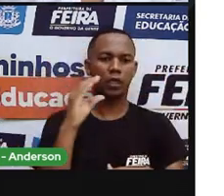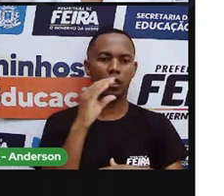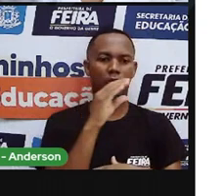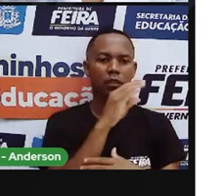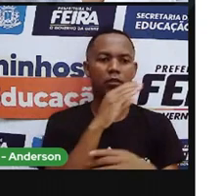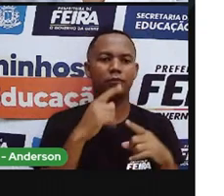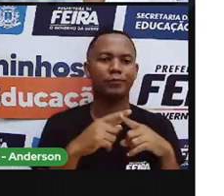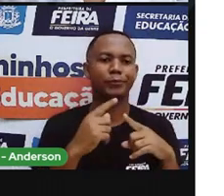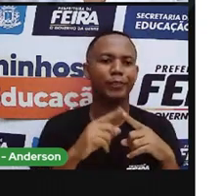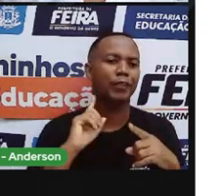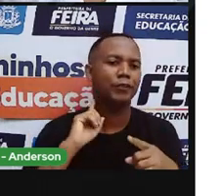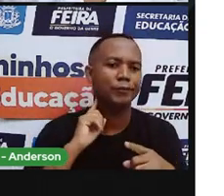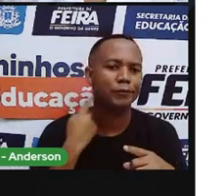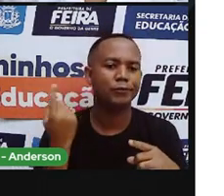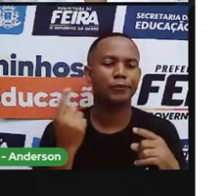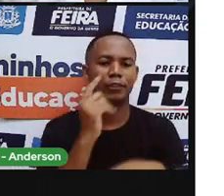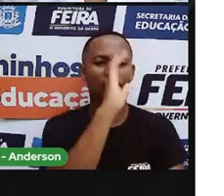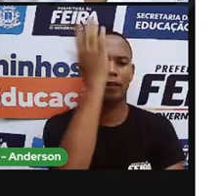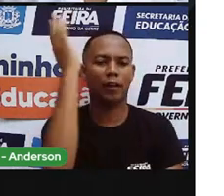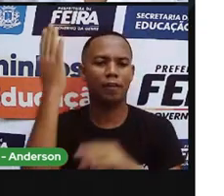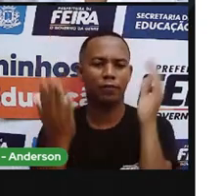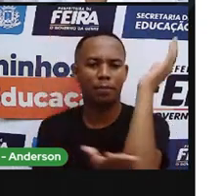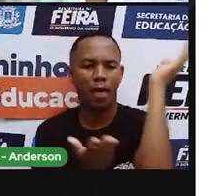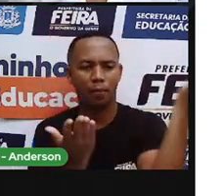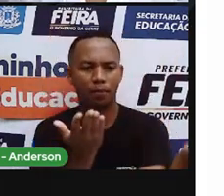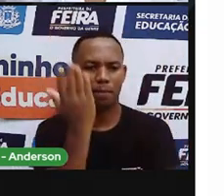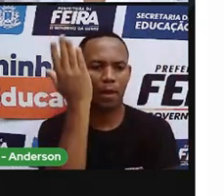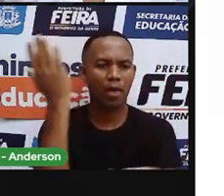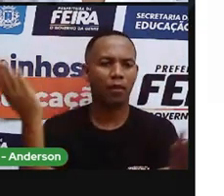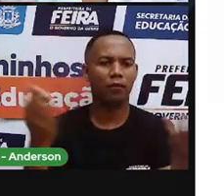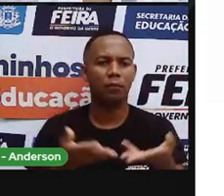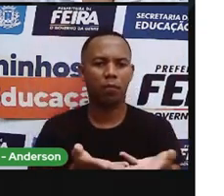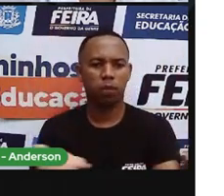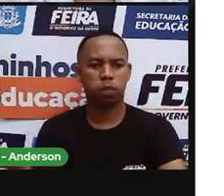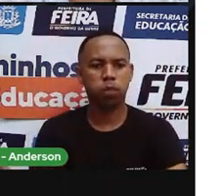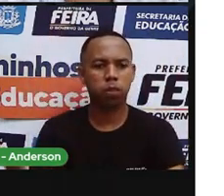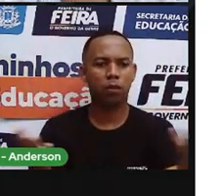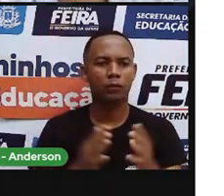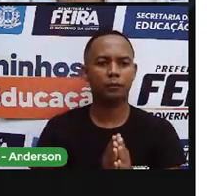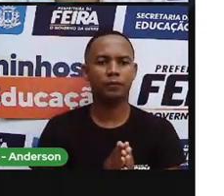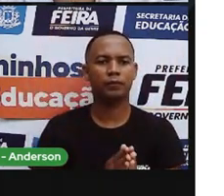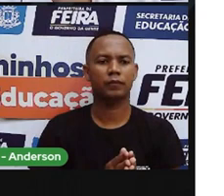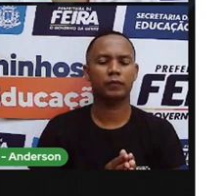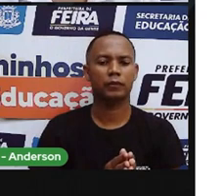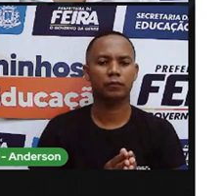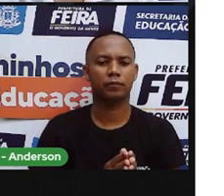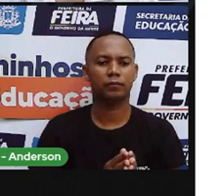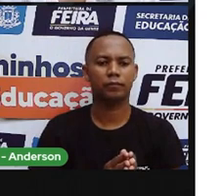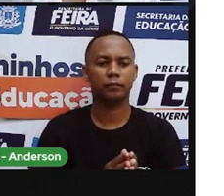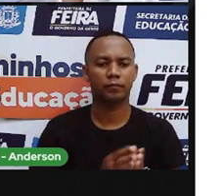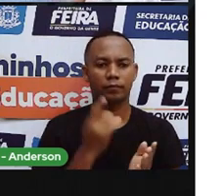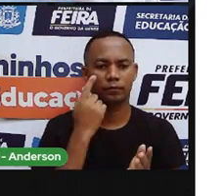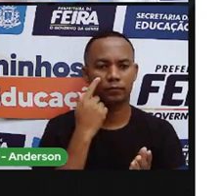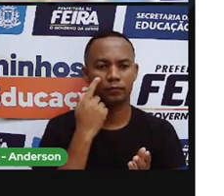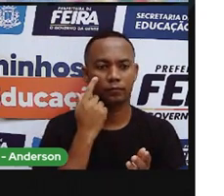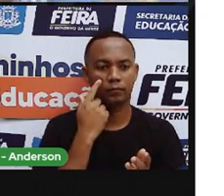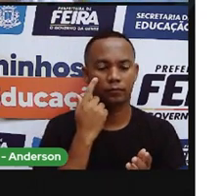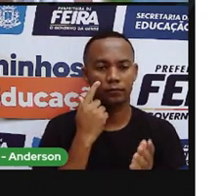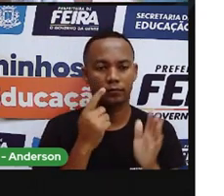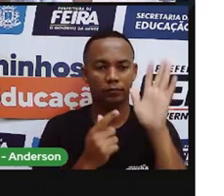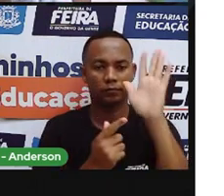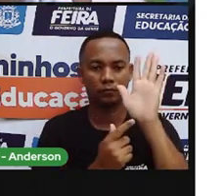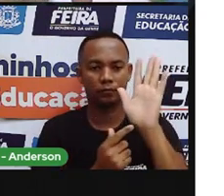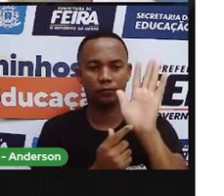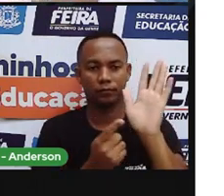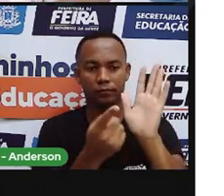E aí, quando a temperatura da Terra sobe, o índice da prol falou que aqui, ó... Deixa eu pegar a nossa amiguinha,